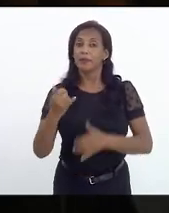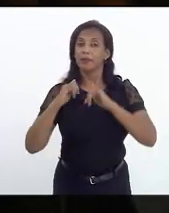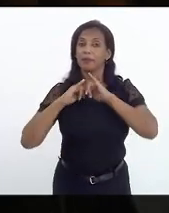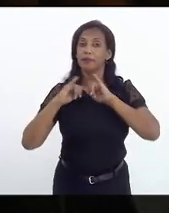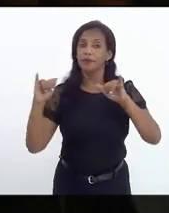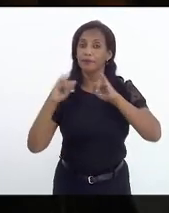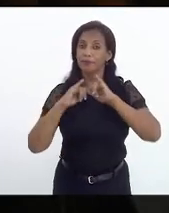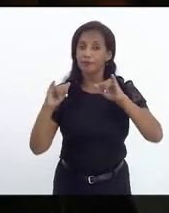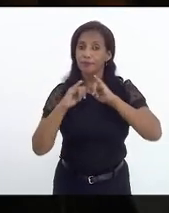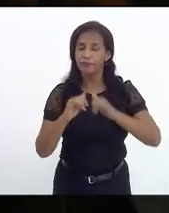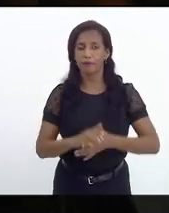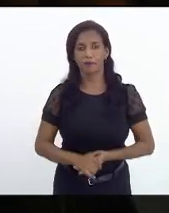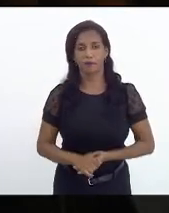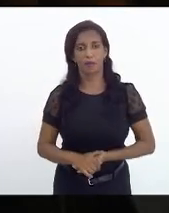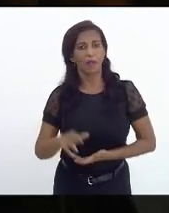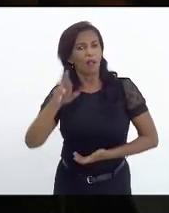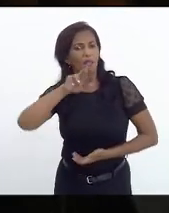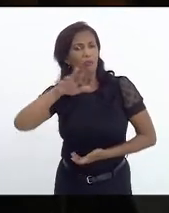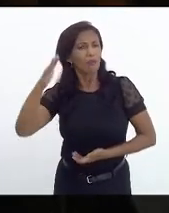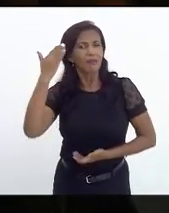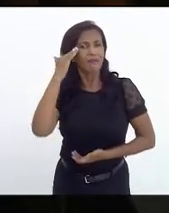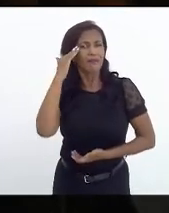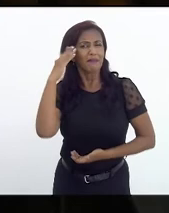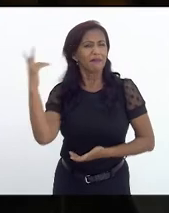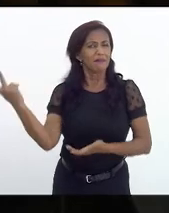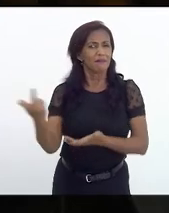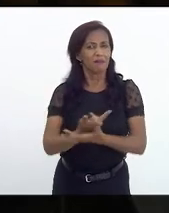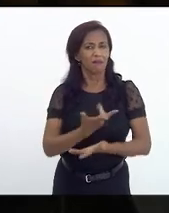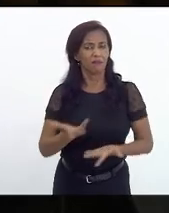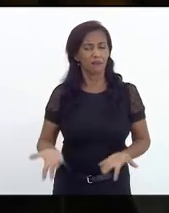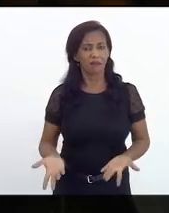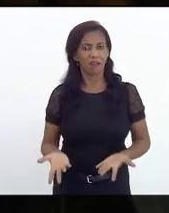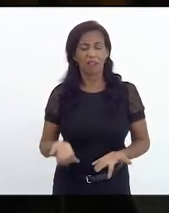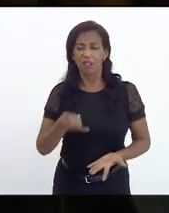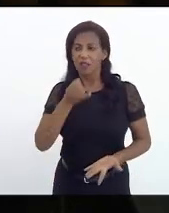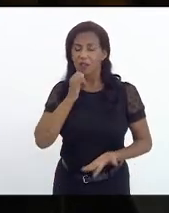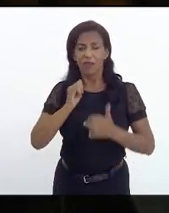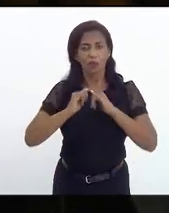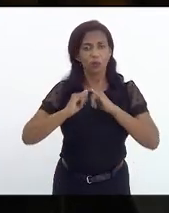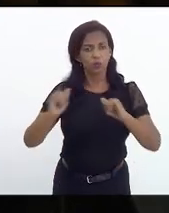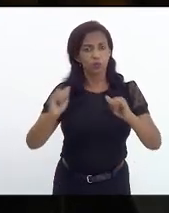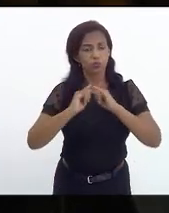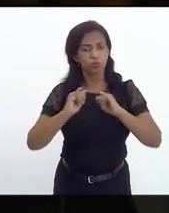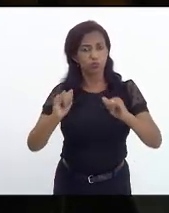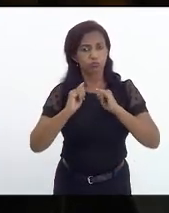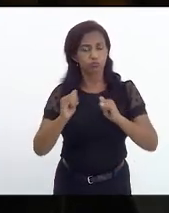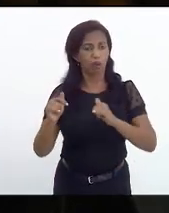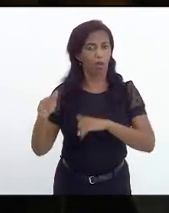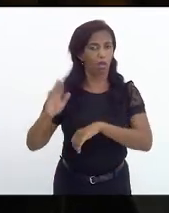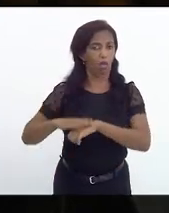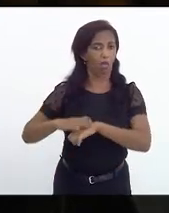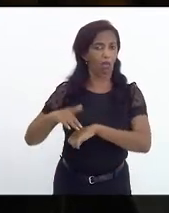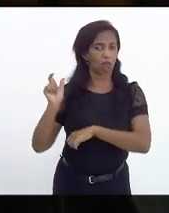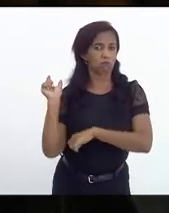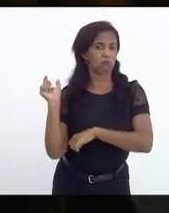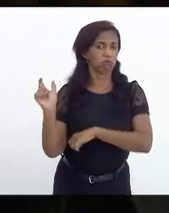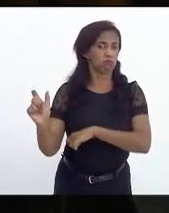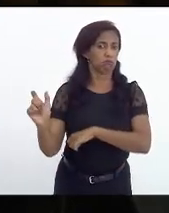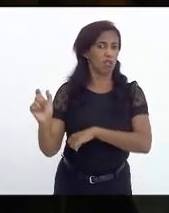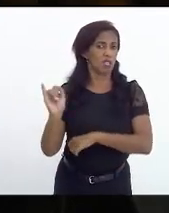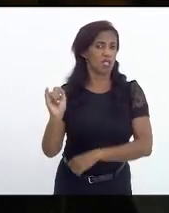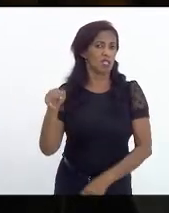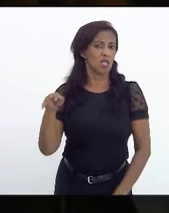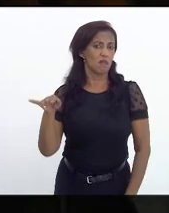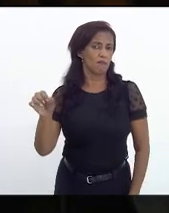não quer entender esses fatos e fica noticiando que a questão é do